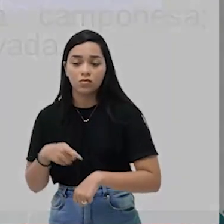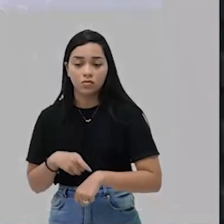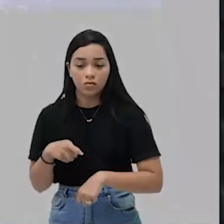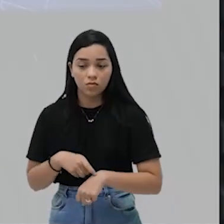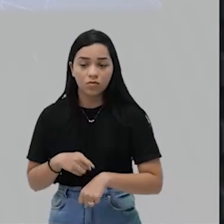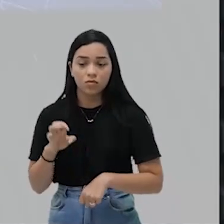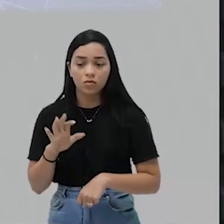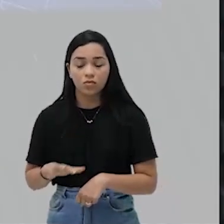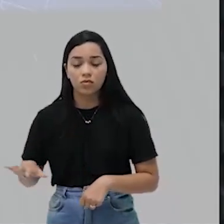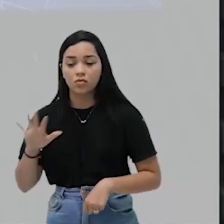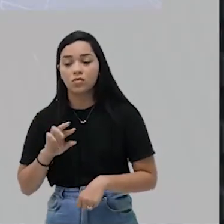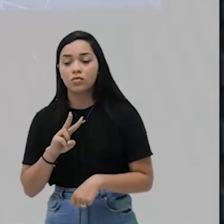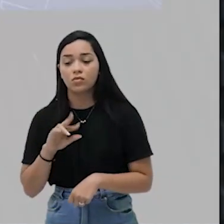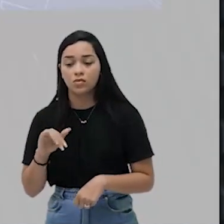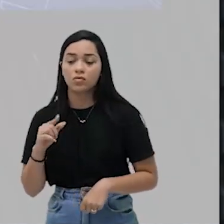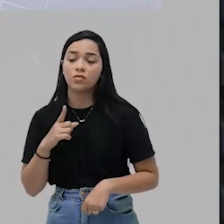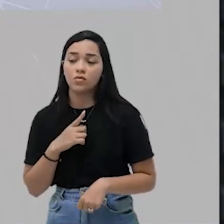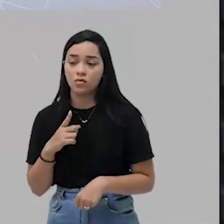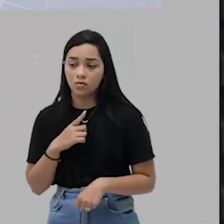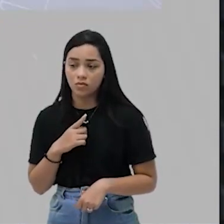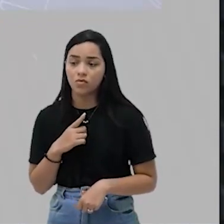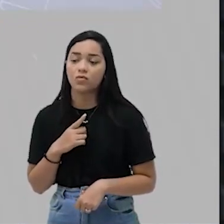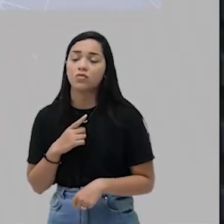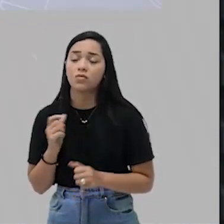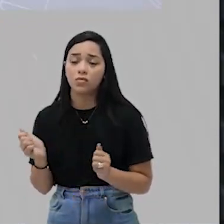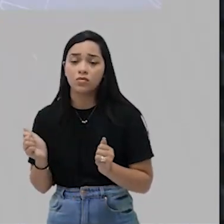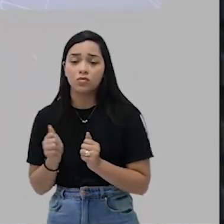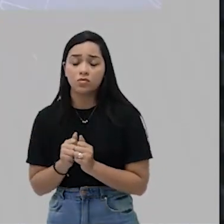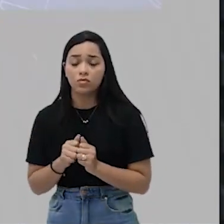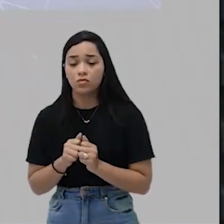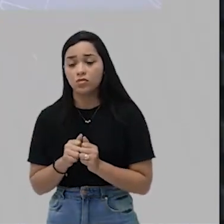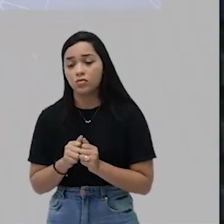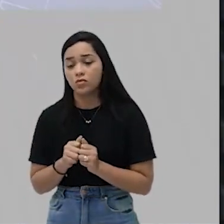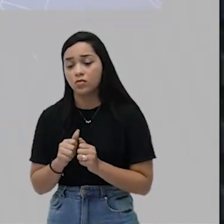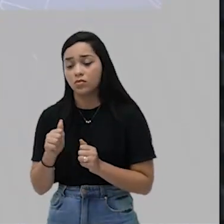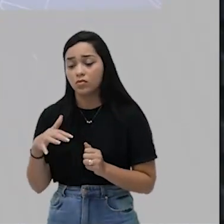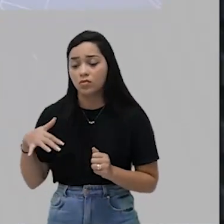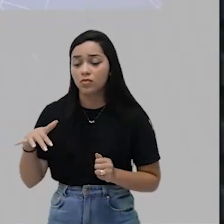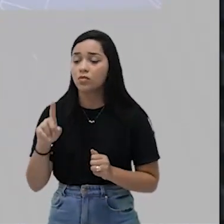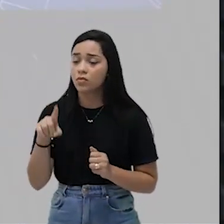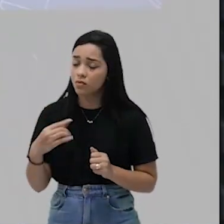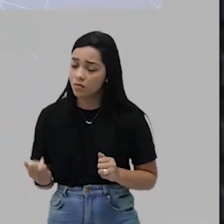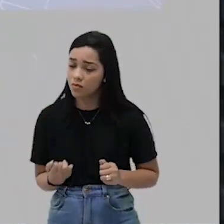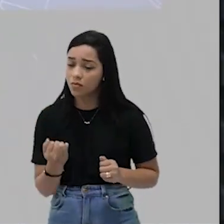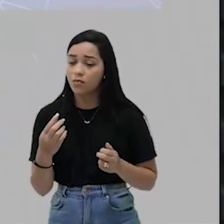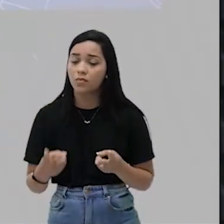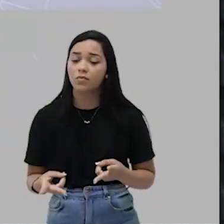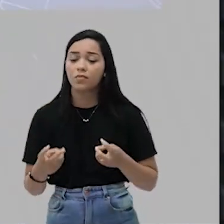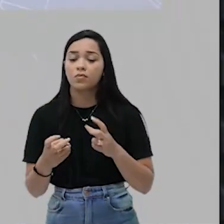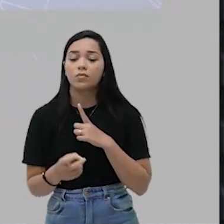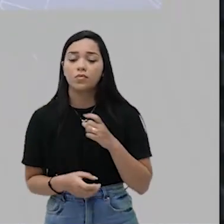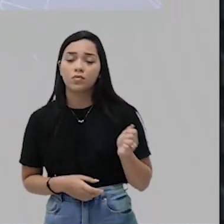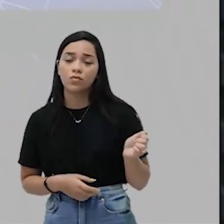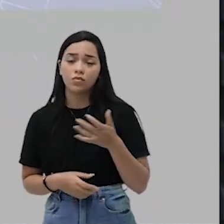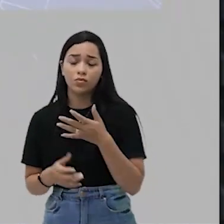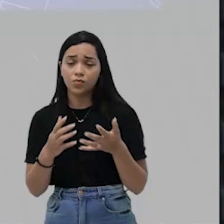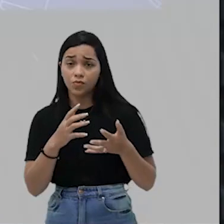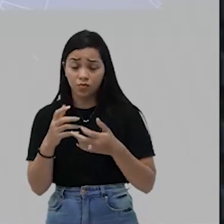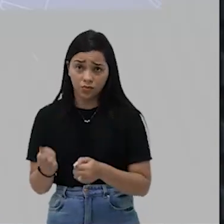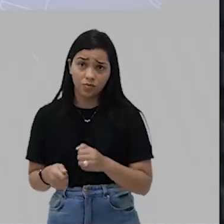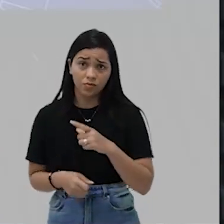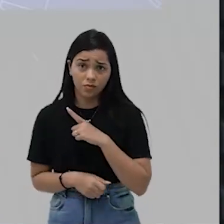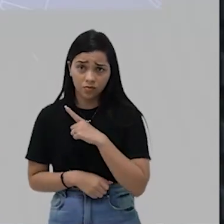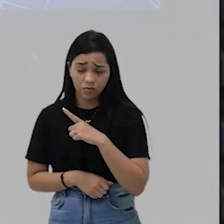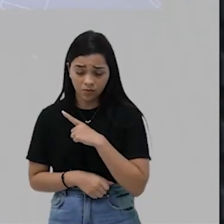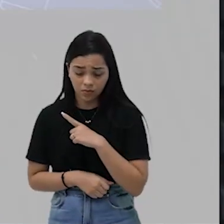em que os europeus vão encontrar com esse continente. Ora, é preciso observar que esse novo mundo que os